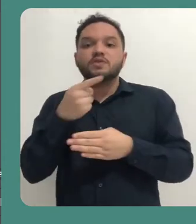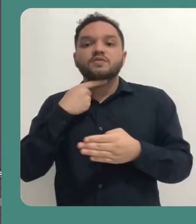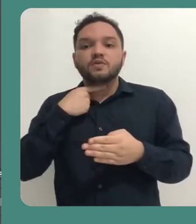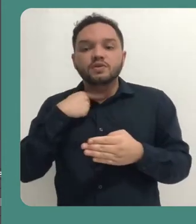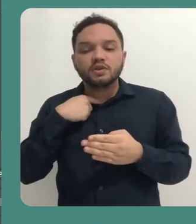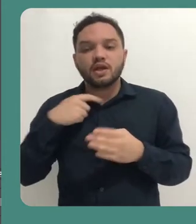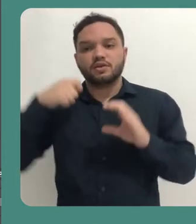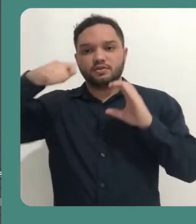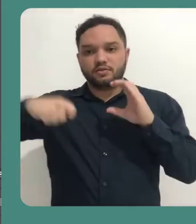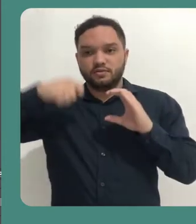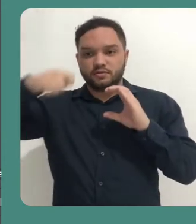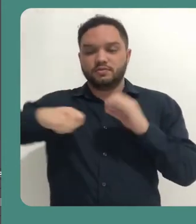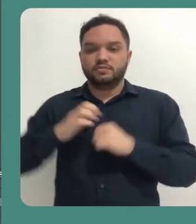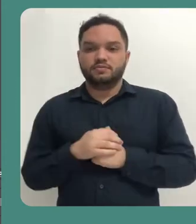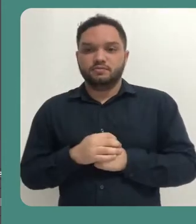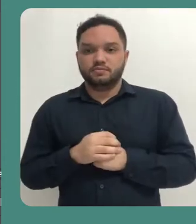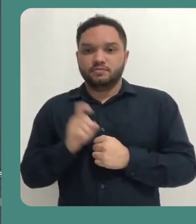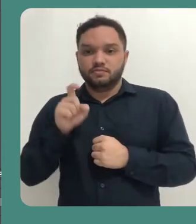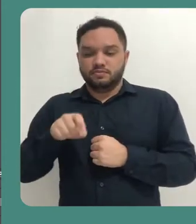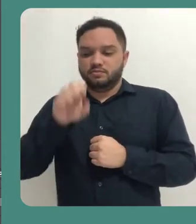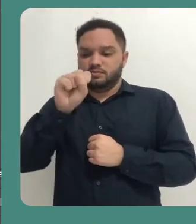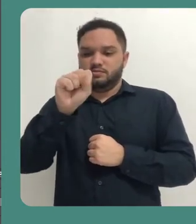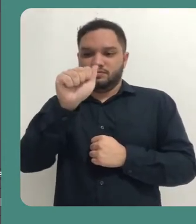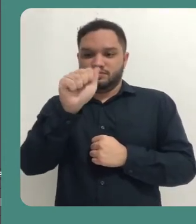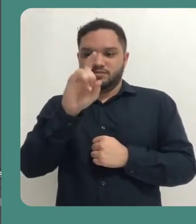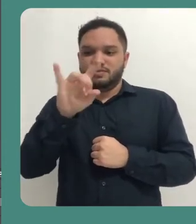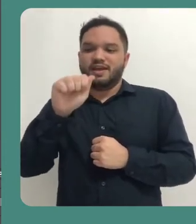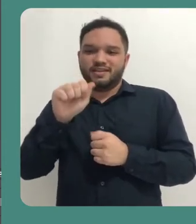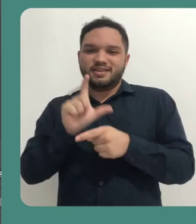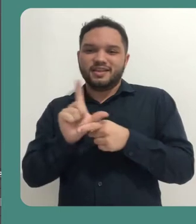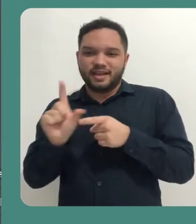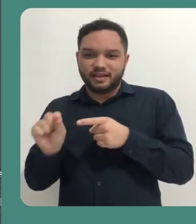vídeo que você deseja gravar. Clique em saída.